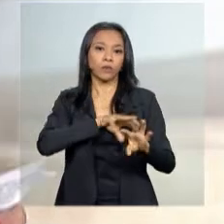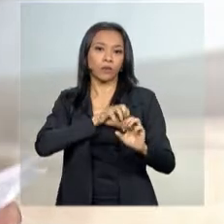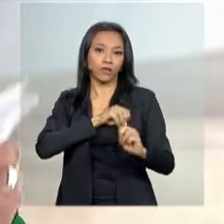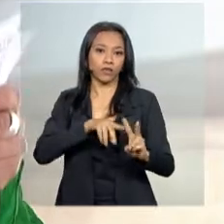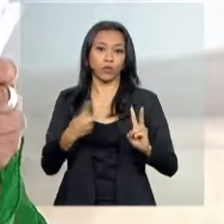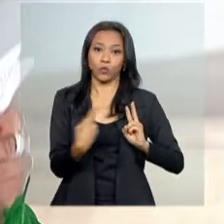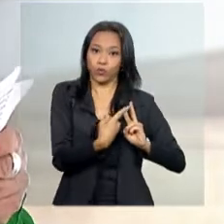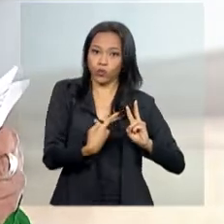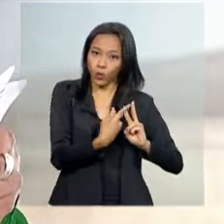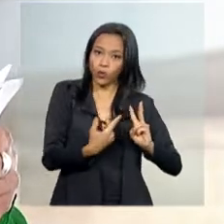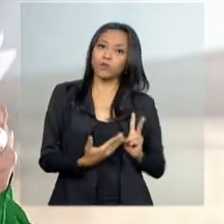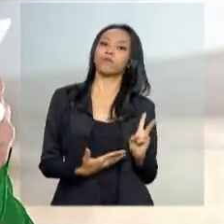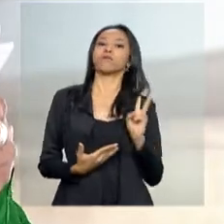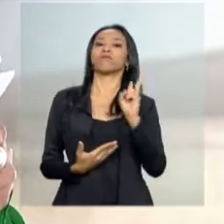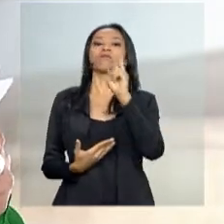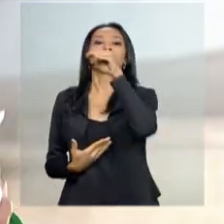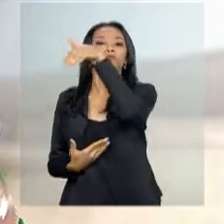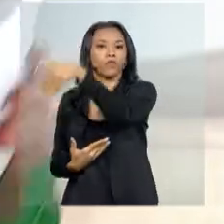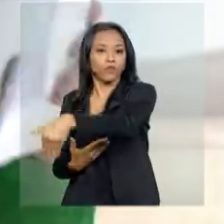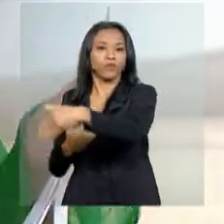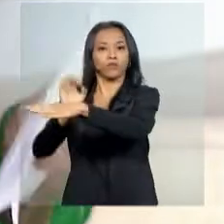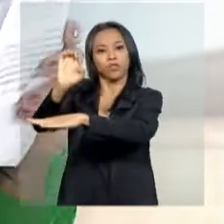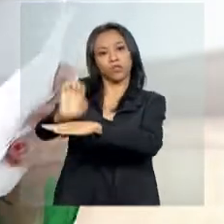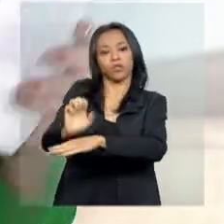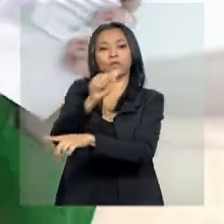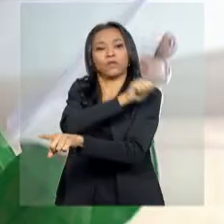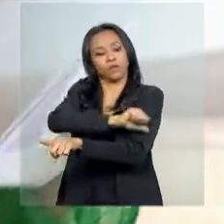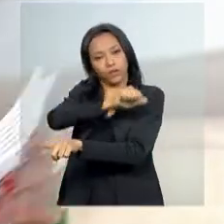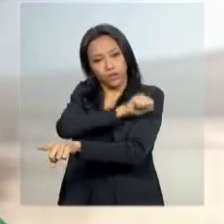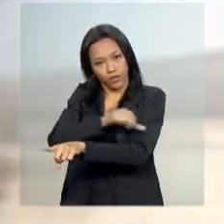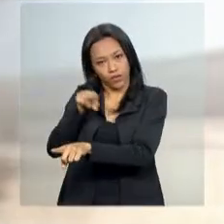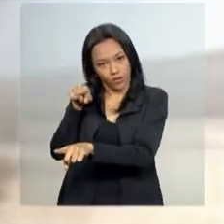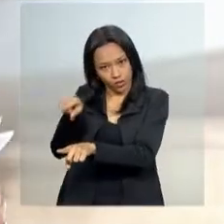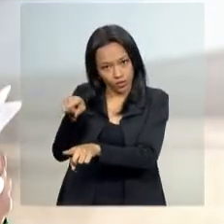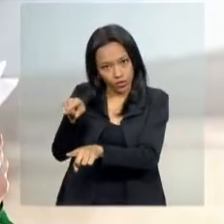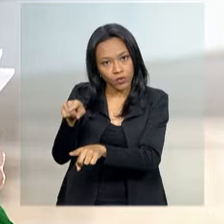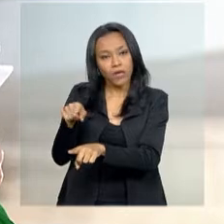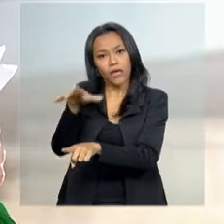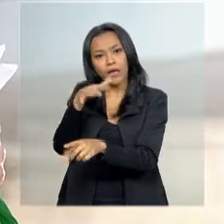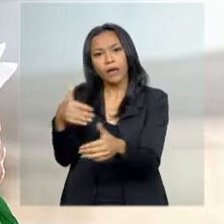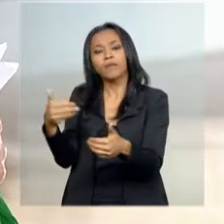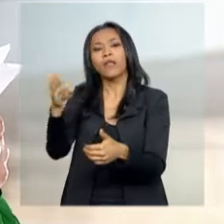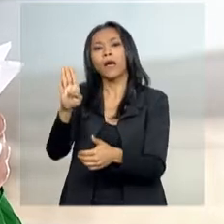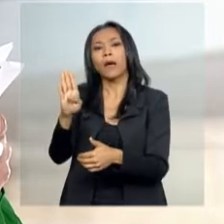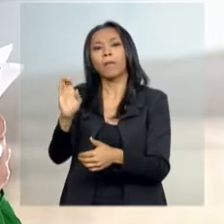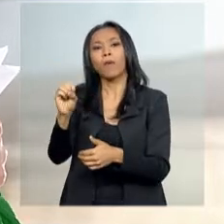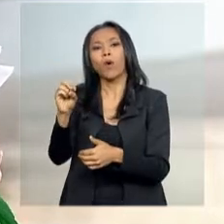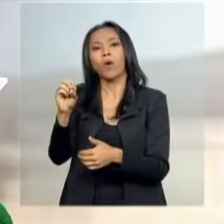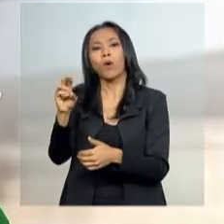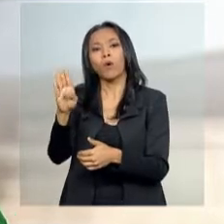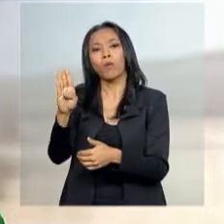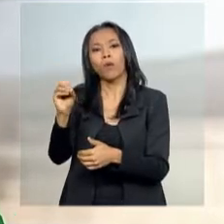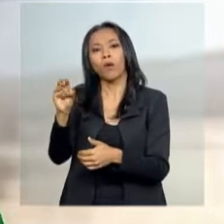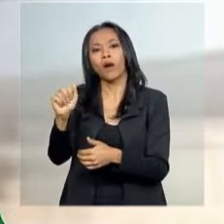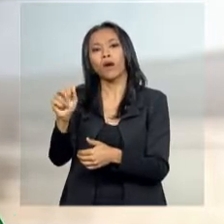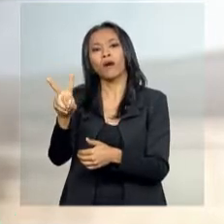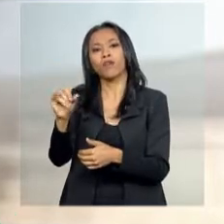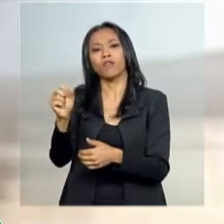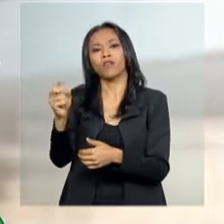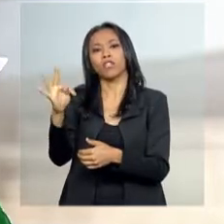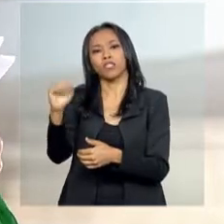vão se encontrar no Museu Nacional, lá que fica no Alto da Boa Vista, no Rio de Janeiro, para juntos